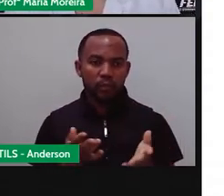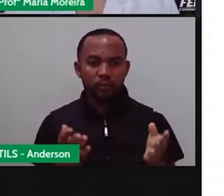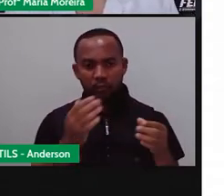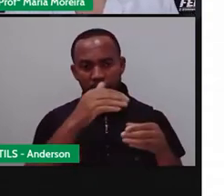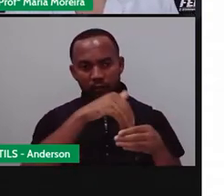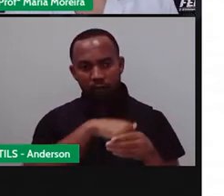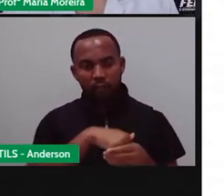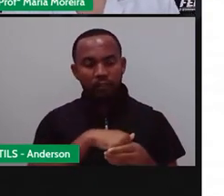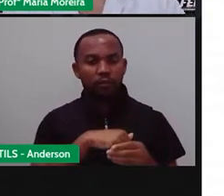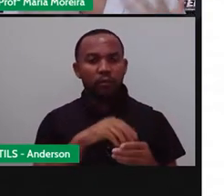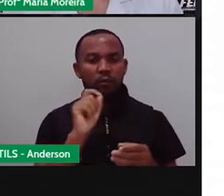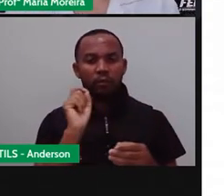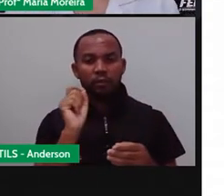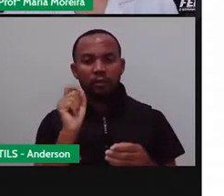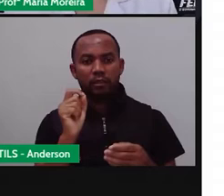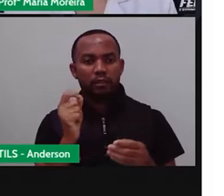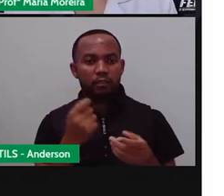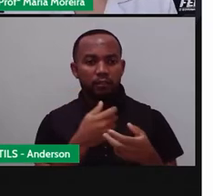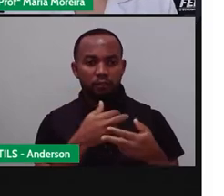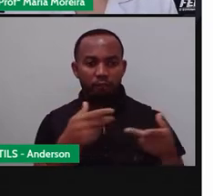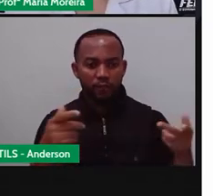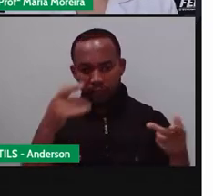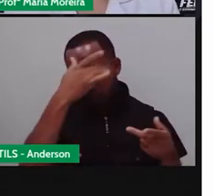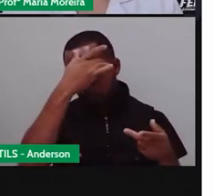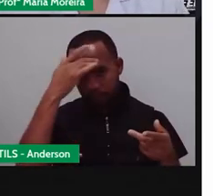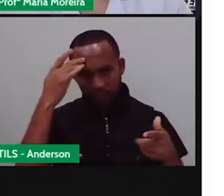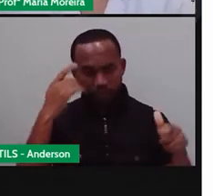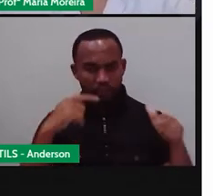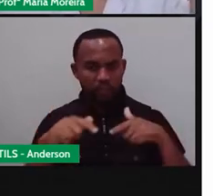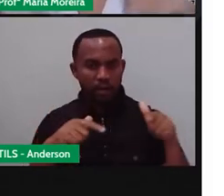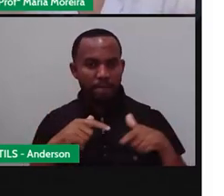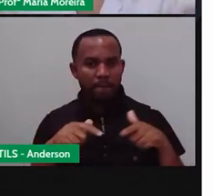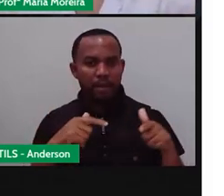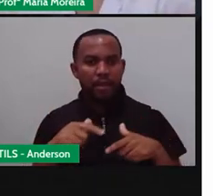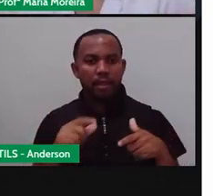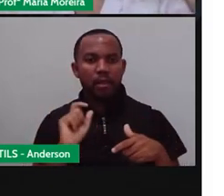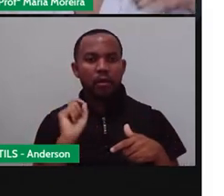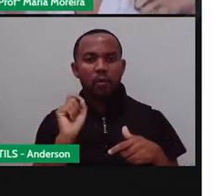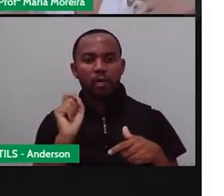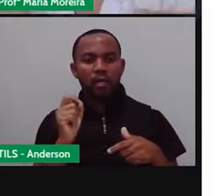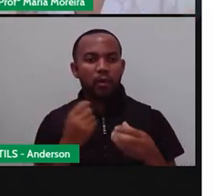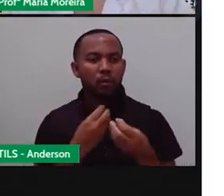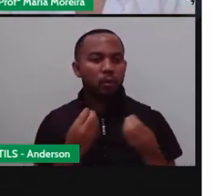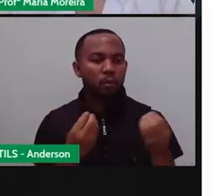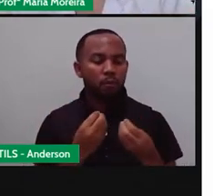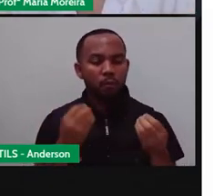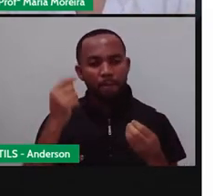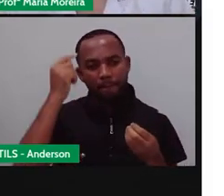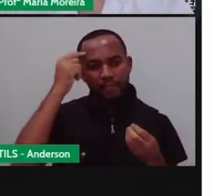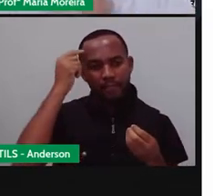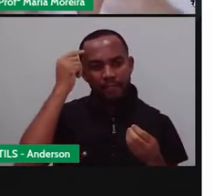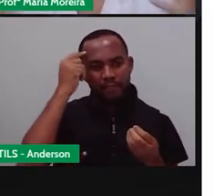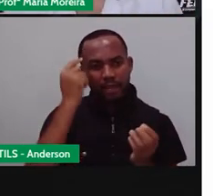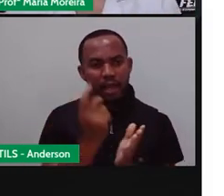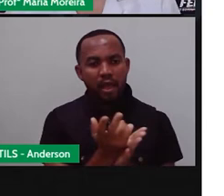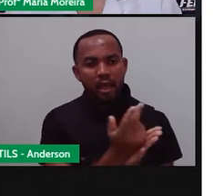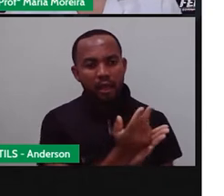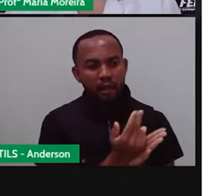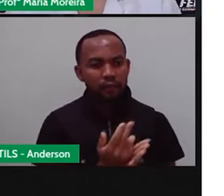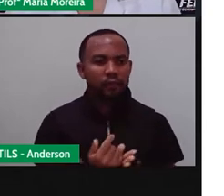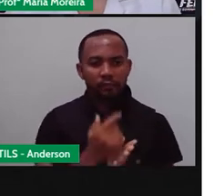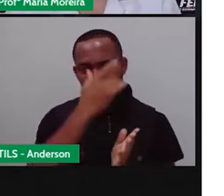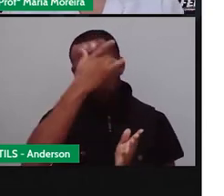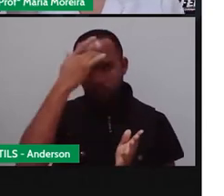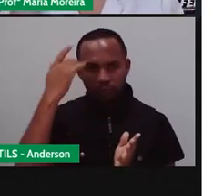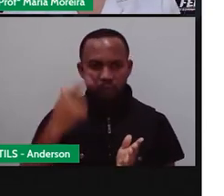ateliê de Romero Brito, várias pessoas trabalham para ele. Então, ele é a mente pensante. é a pessoa que pensa a arte e ele tem outras pessoas